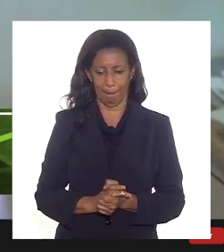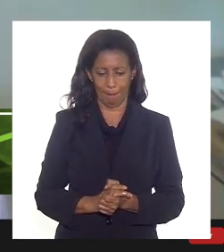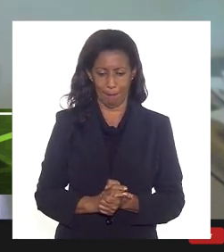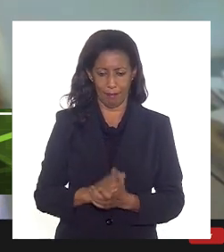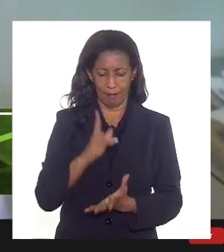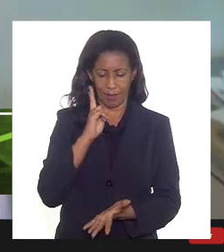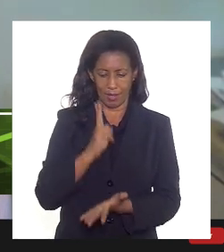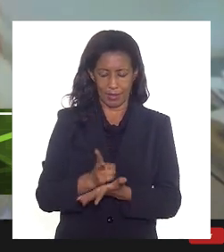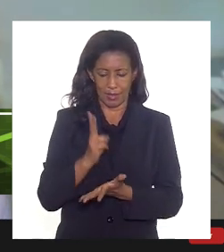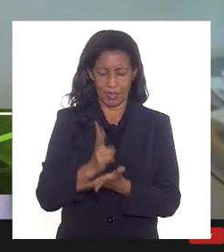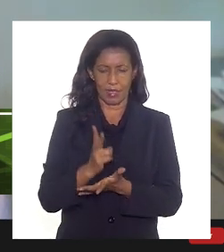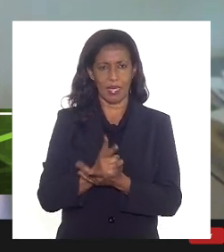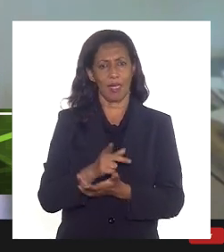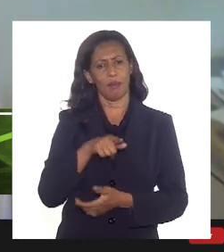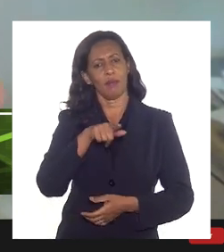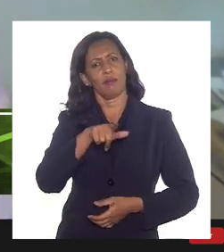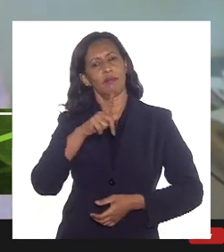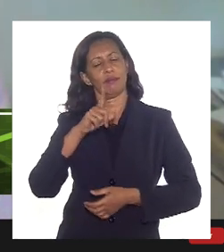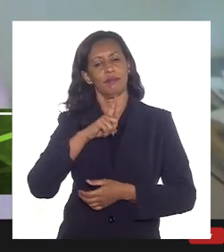sempre que você tiver